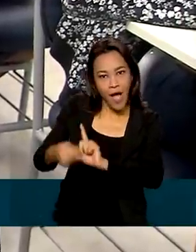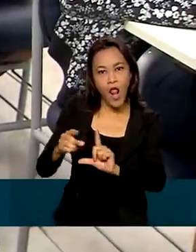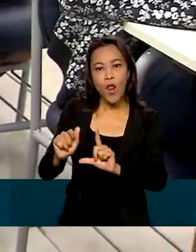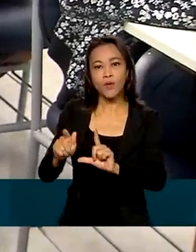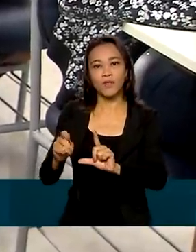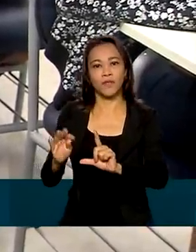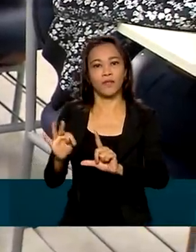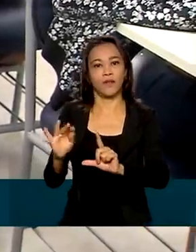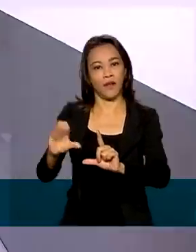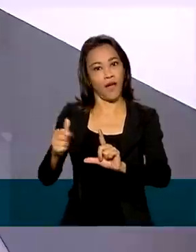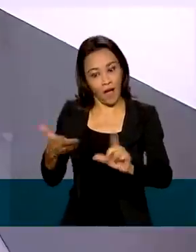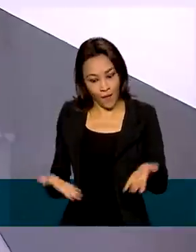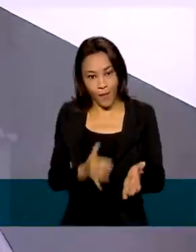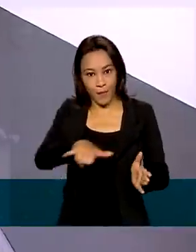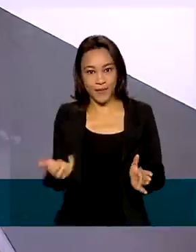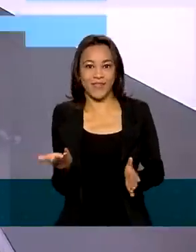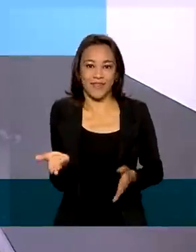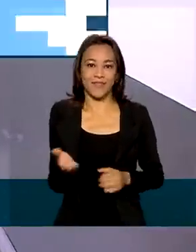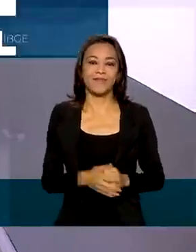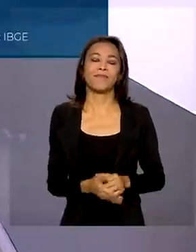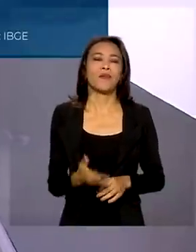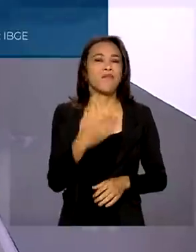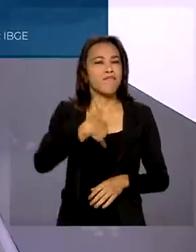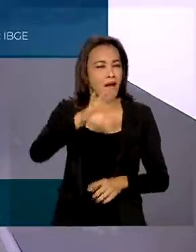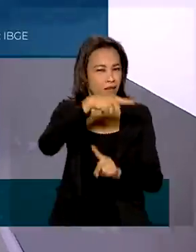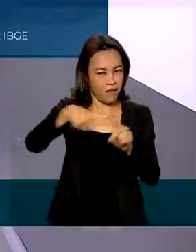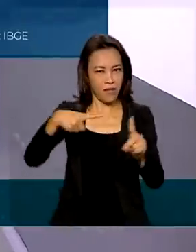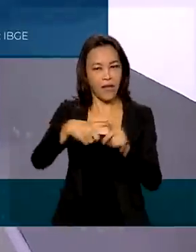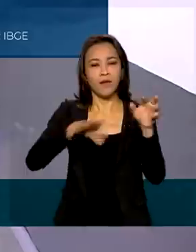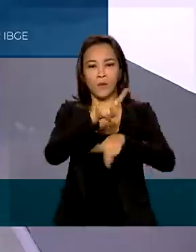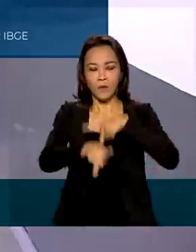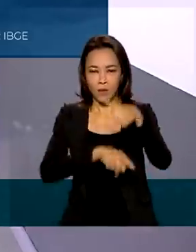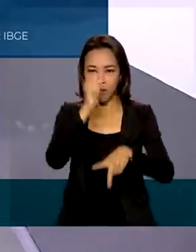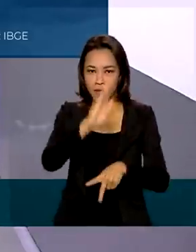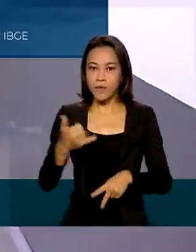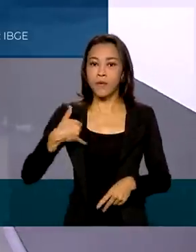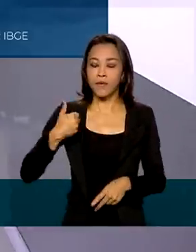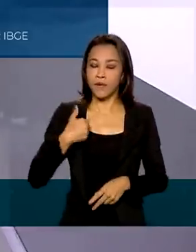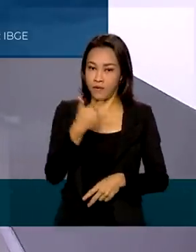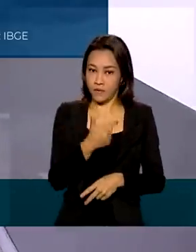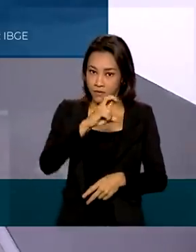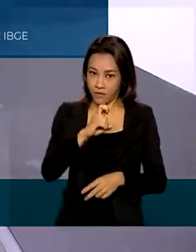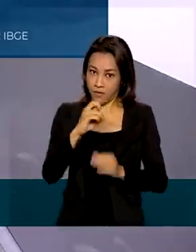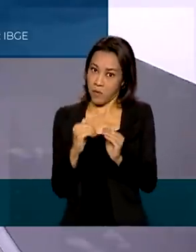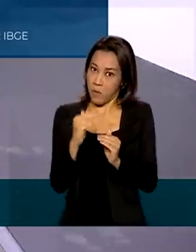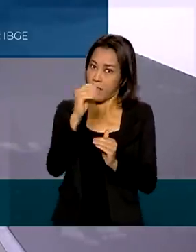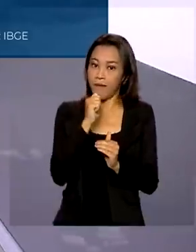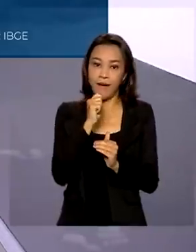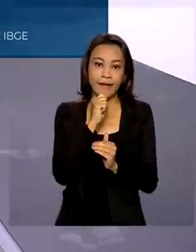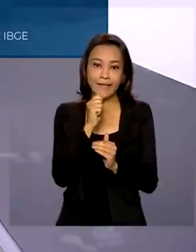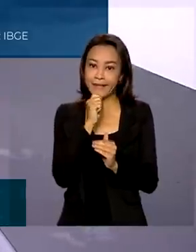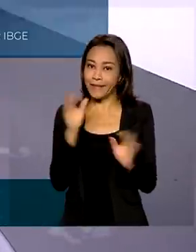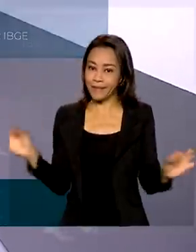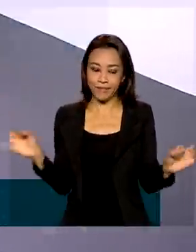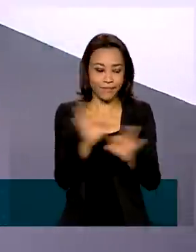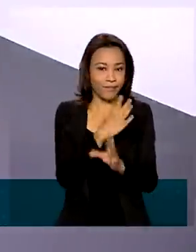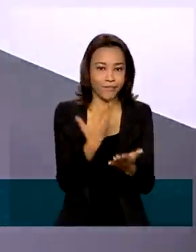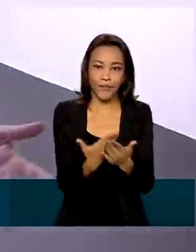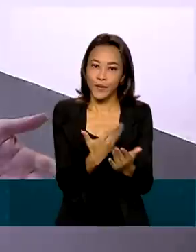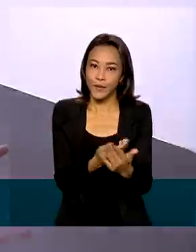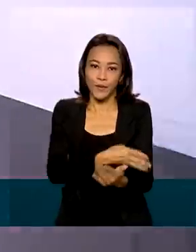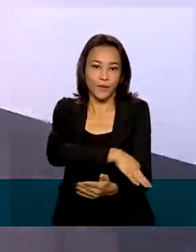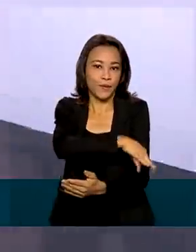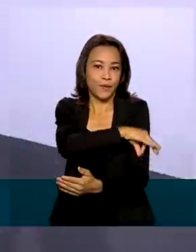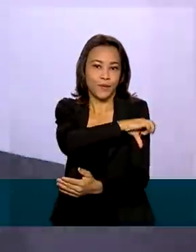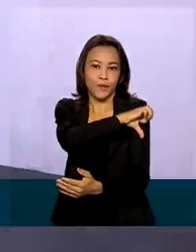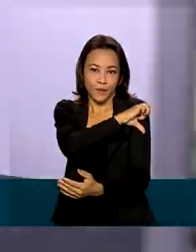eu tive essa oportunidade. Mais da metade da população brasileira com 25 anos de idade ou mais, ainda não concluiu a educação básica, que